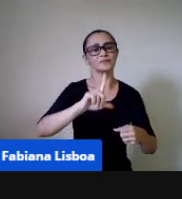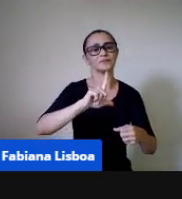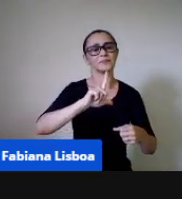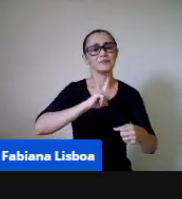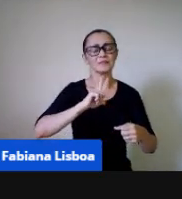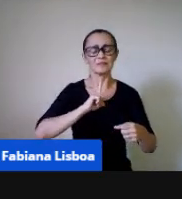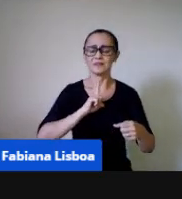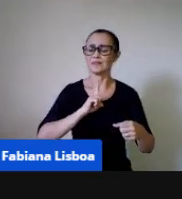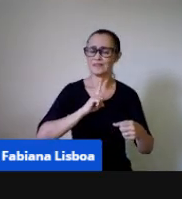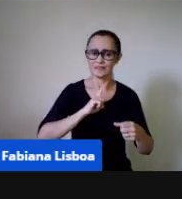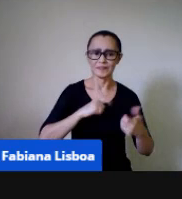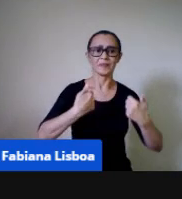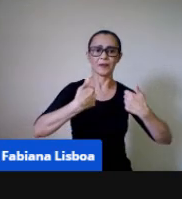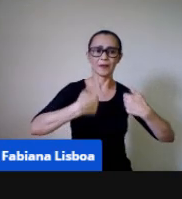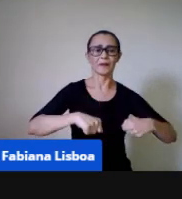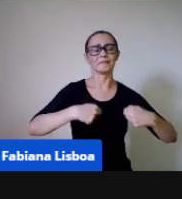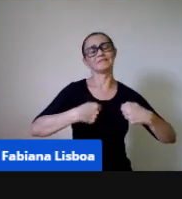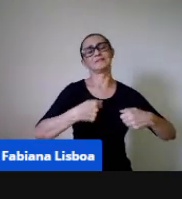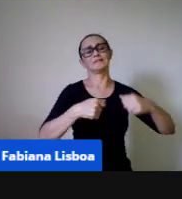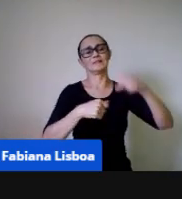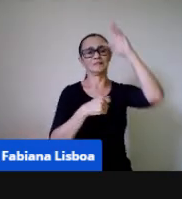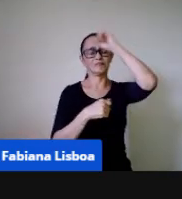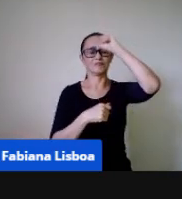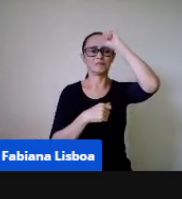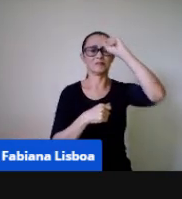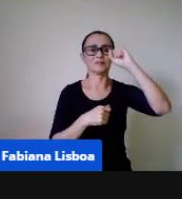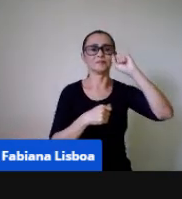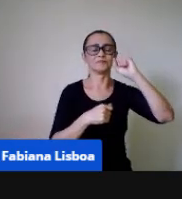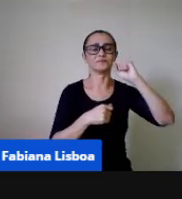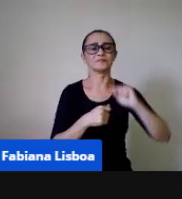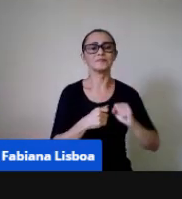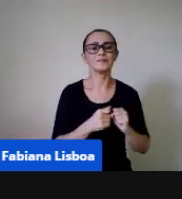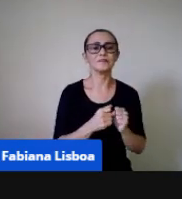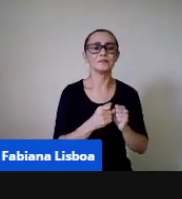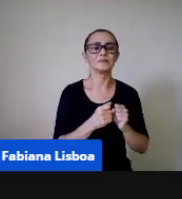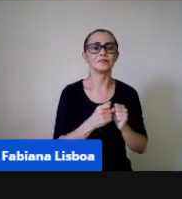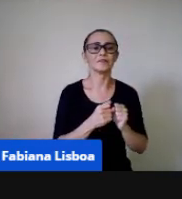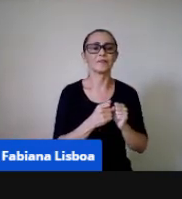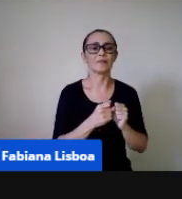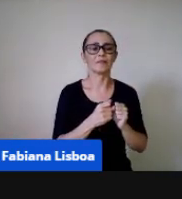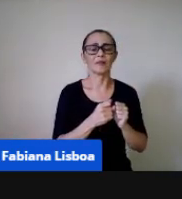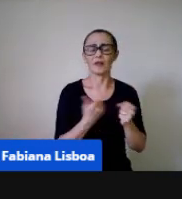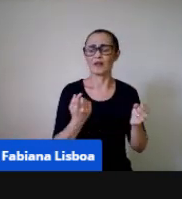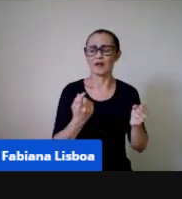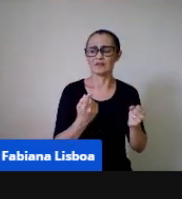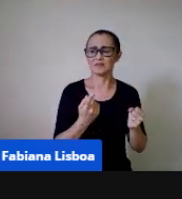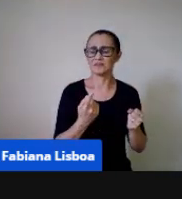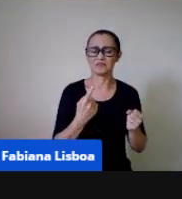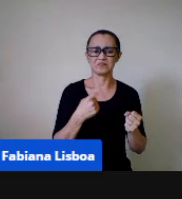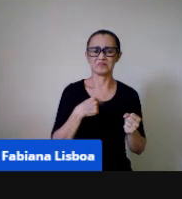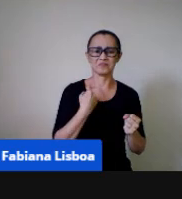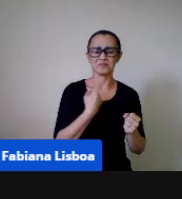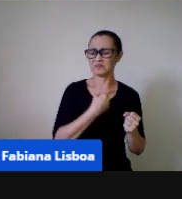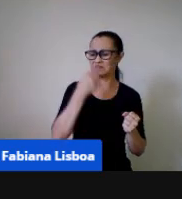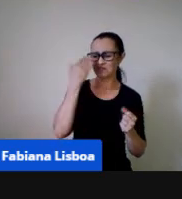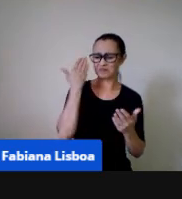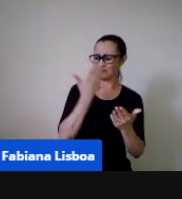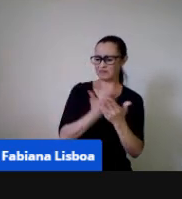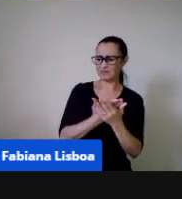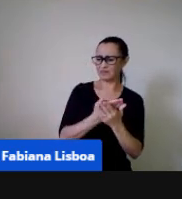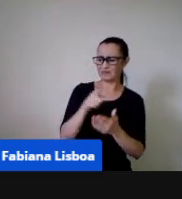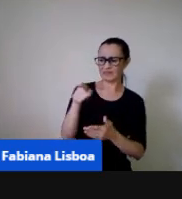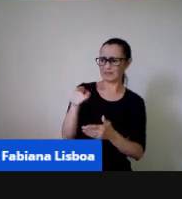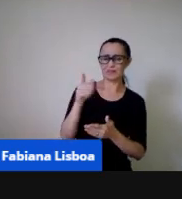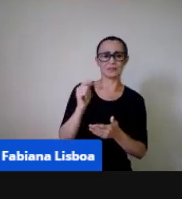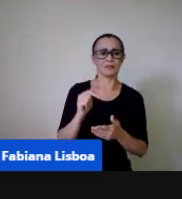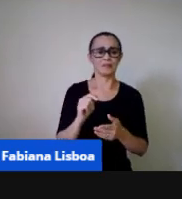capacidade para aprender, né, a gente subestima a capacidade dela, mas quando a gente organiza todo